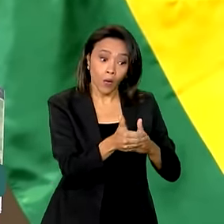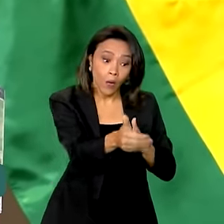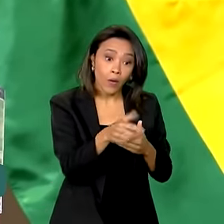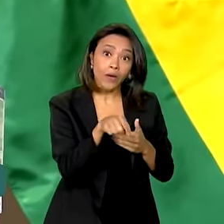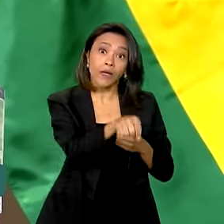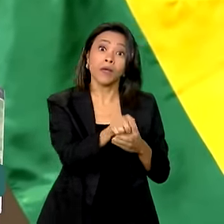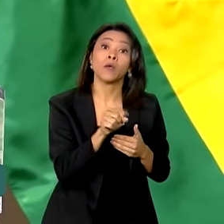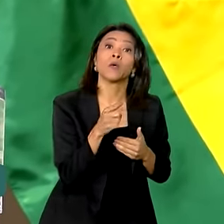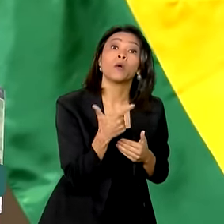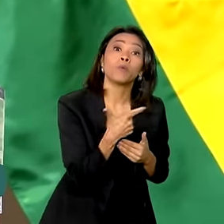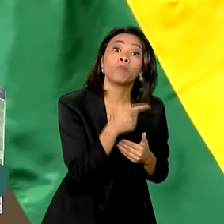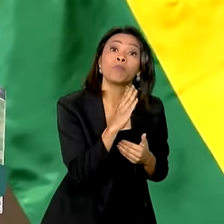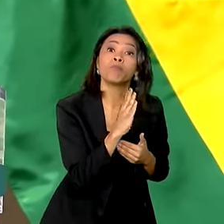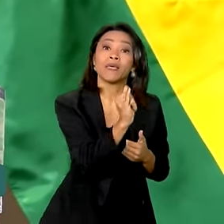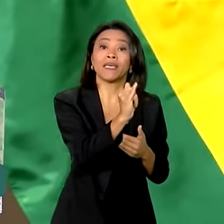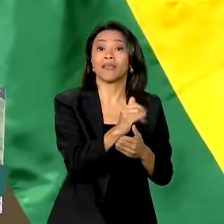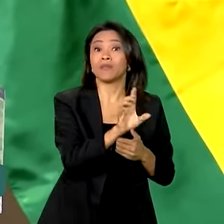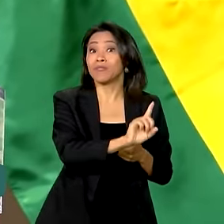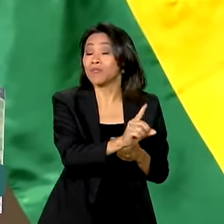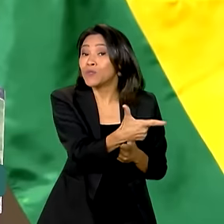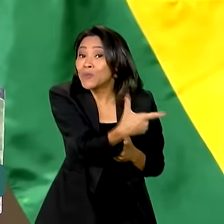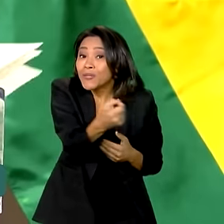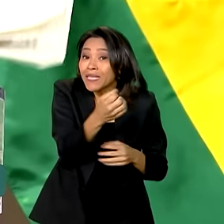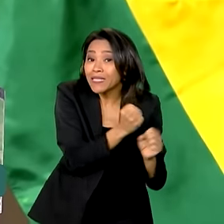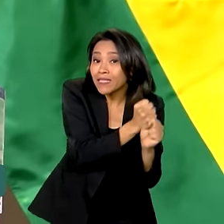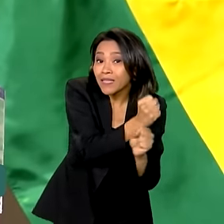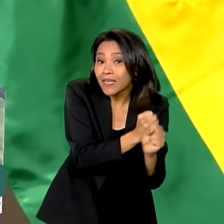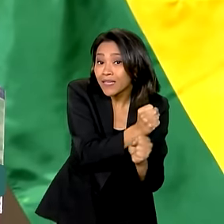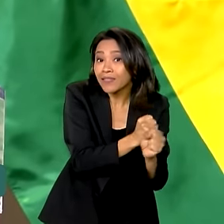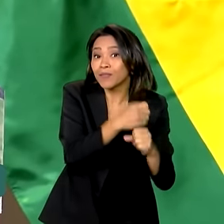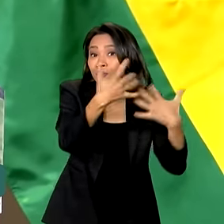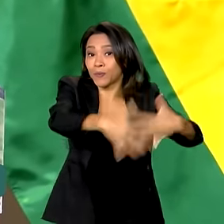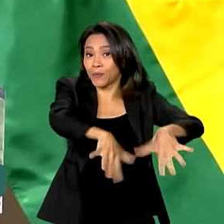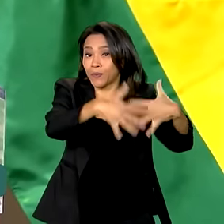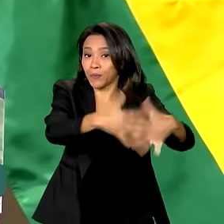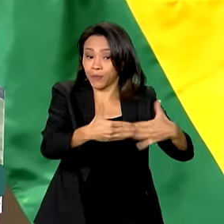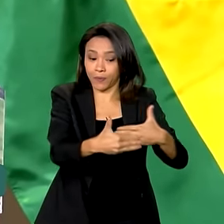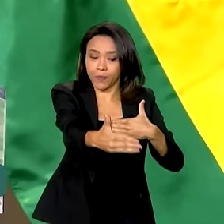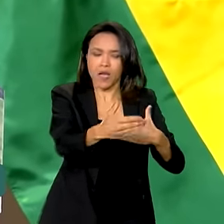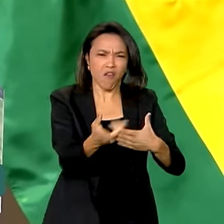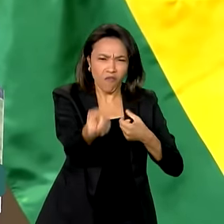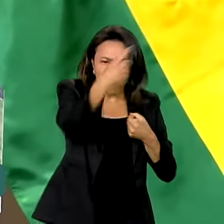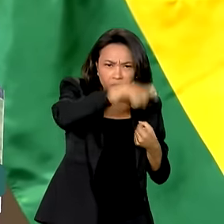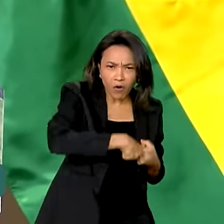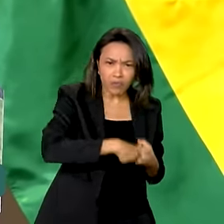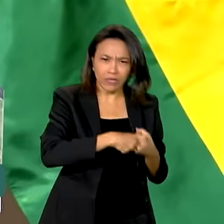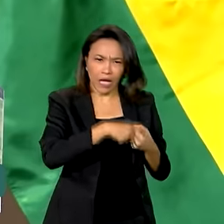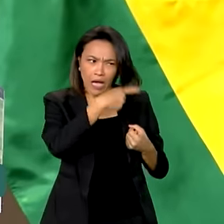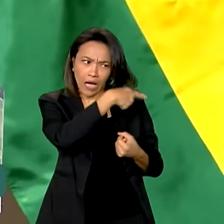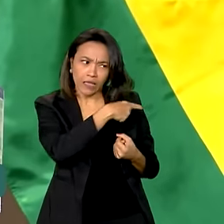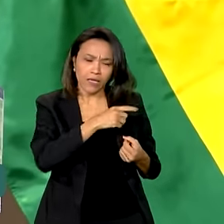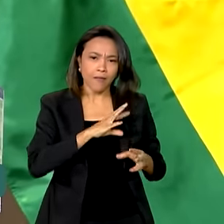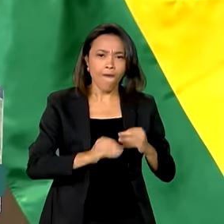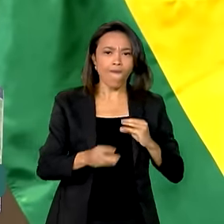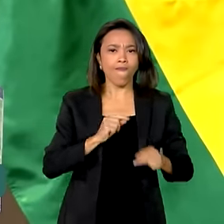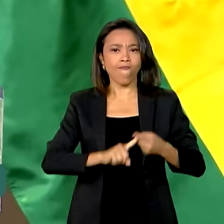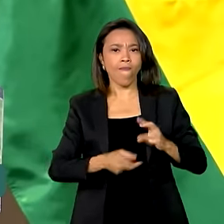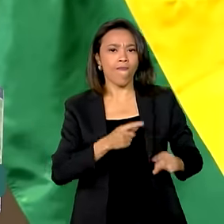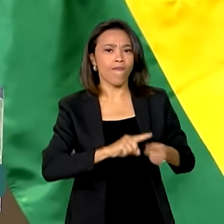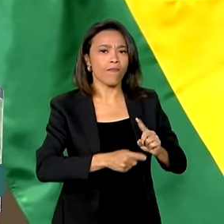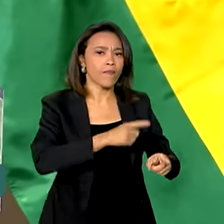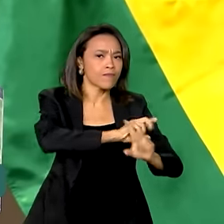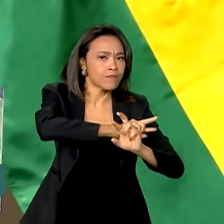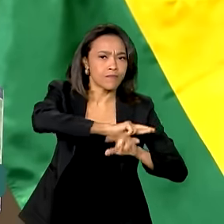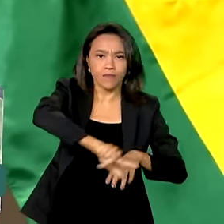2025, a Bolívia não pode voltar a cair nessa armadilha. Não podemos tolerar